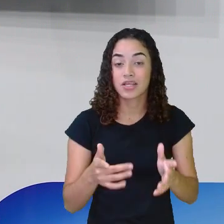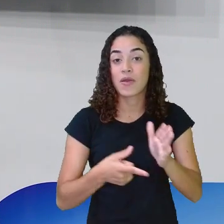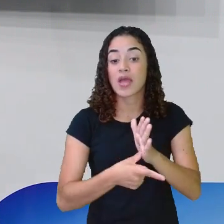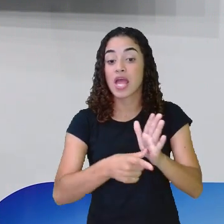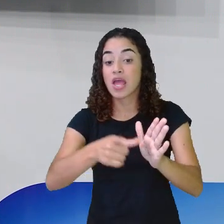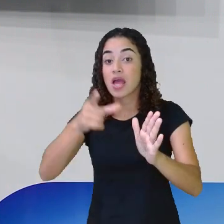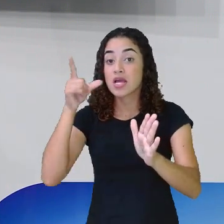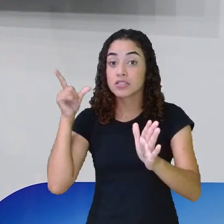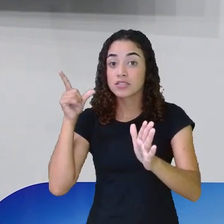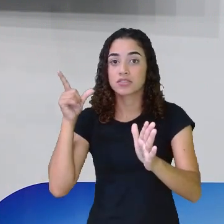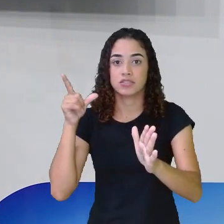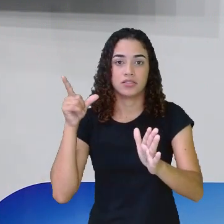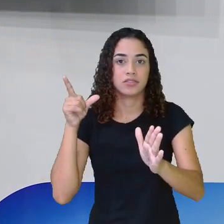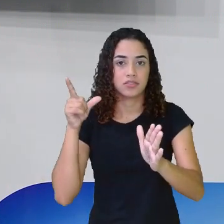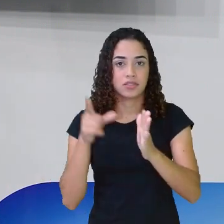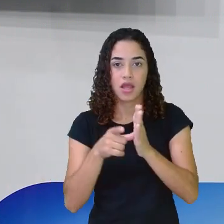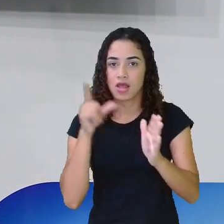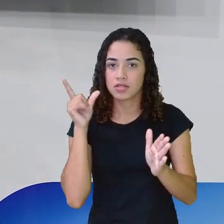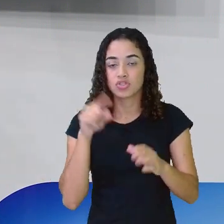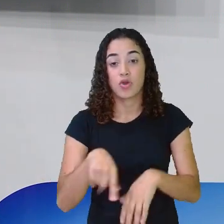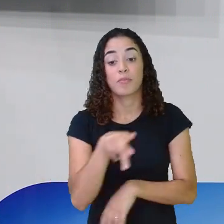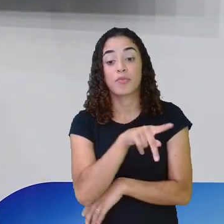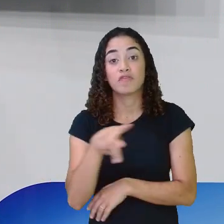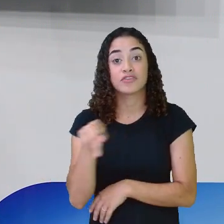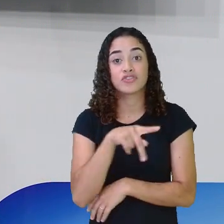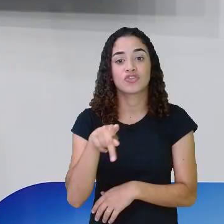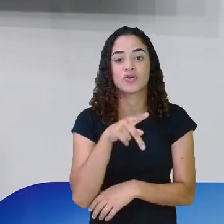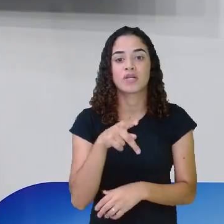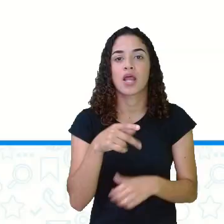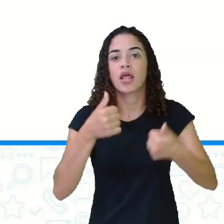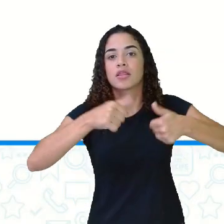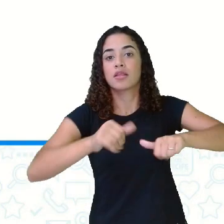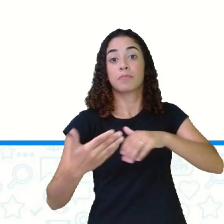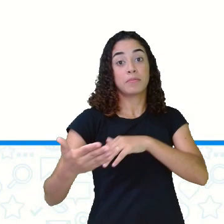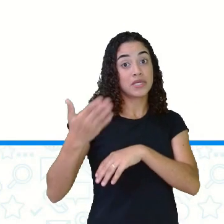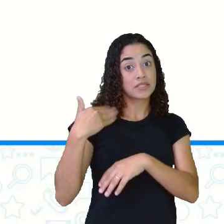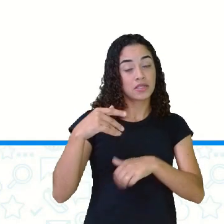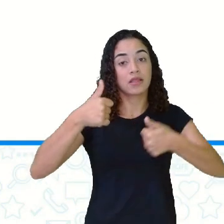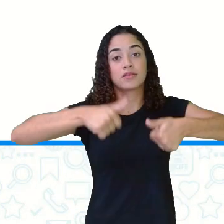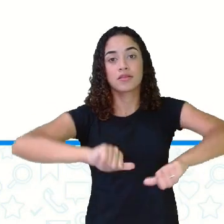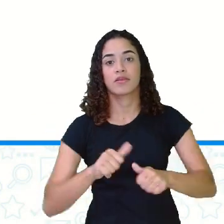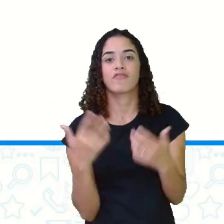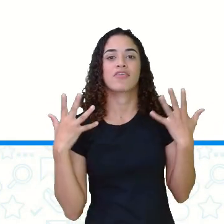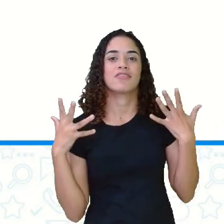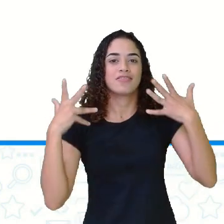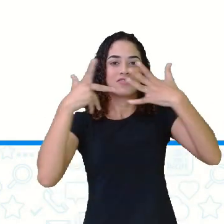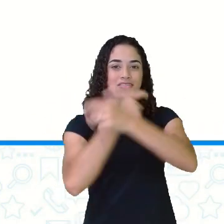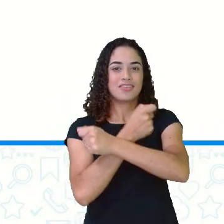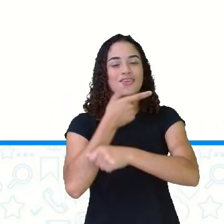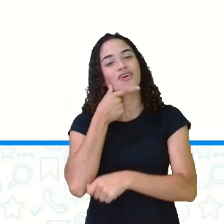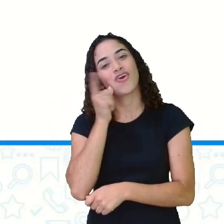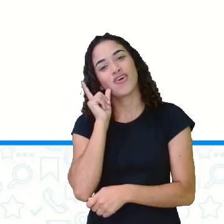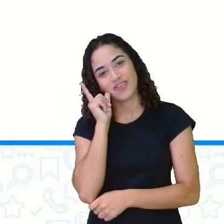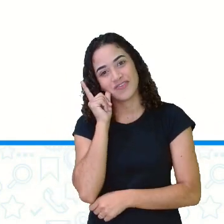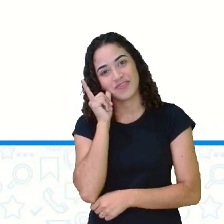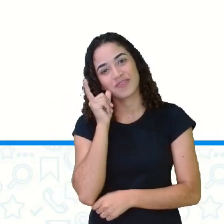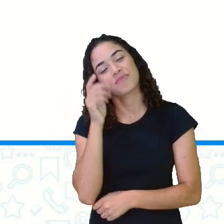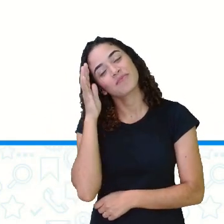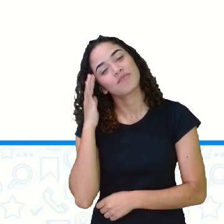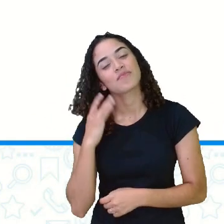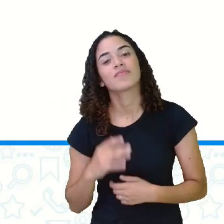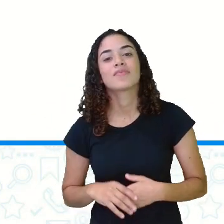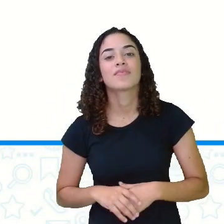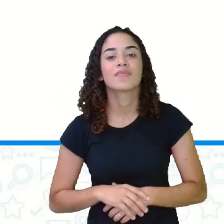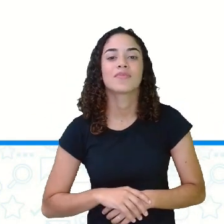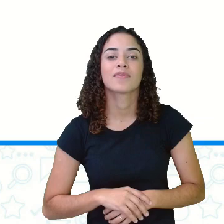anterior à fala. A professora estava muito bonita ontem. está vendo aqui, deixa eu